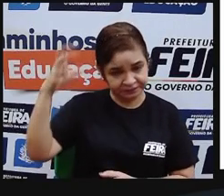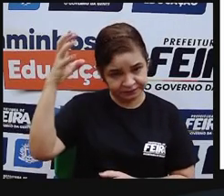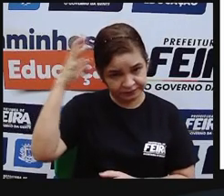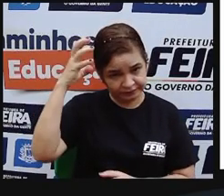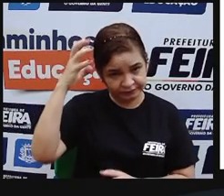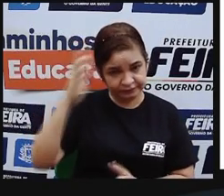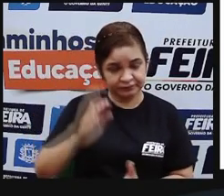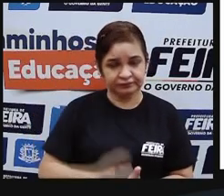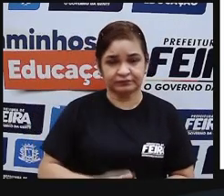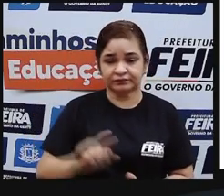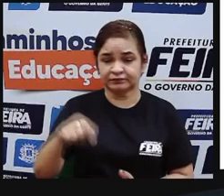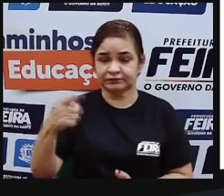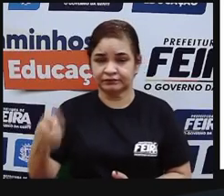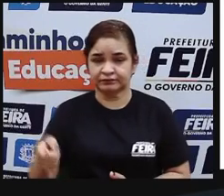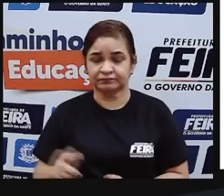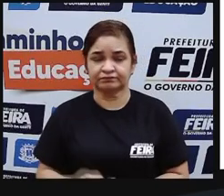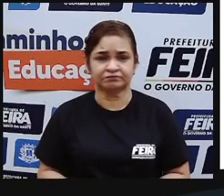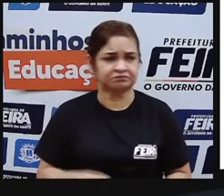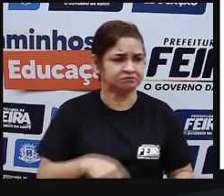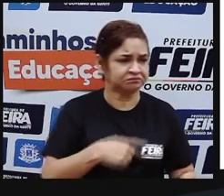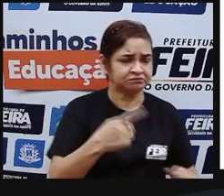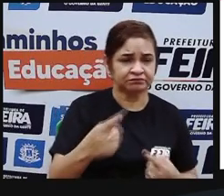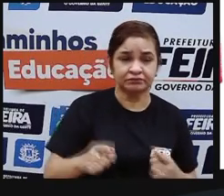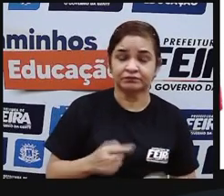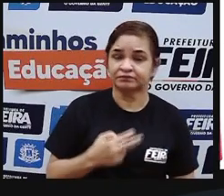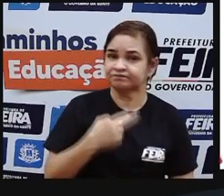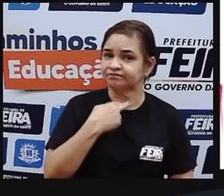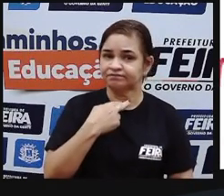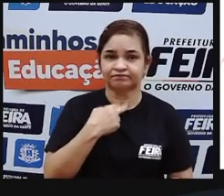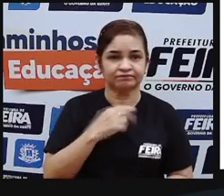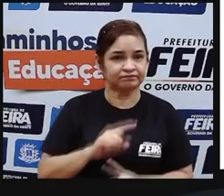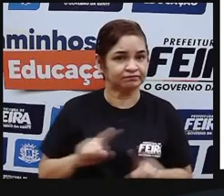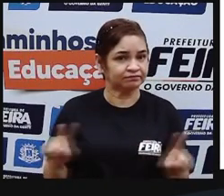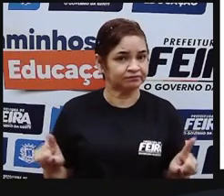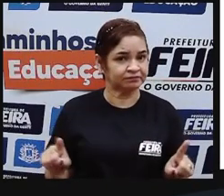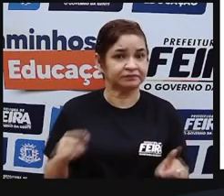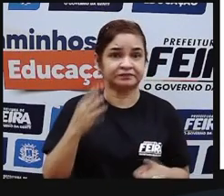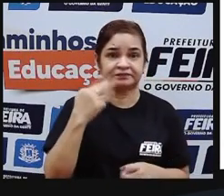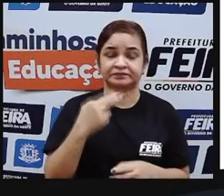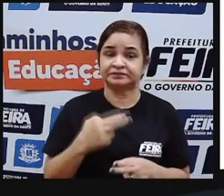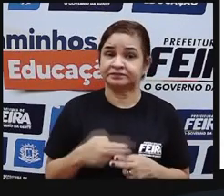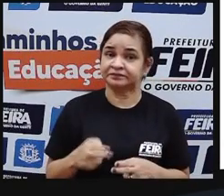as demais pessoas não não tá